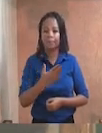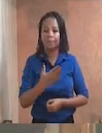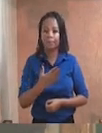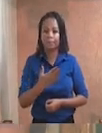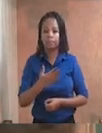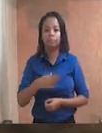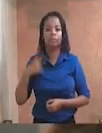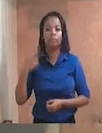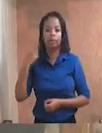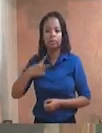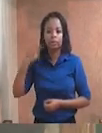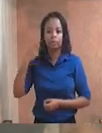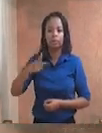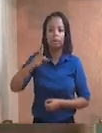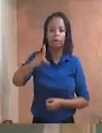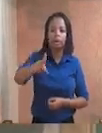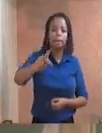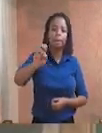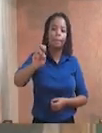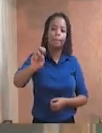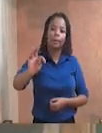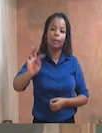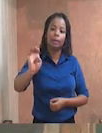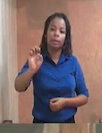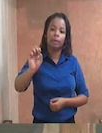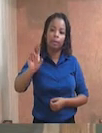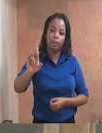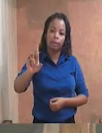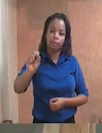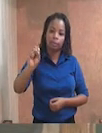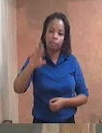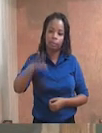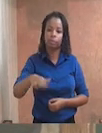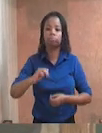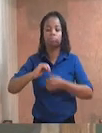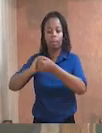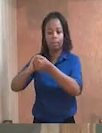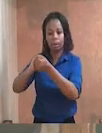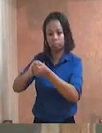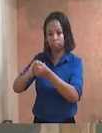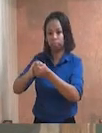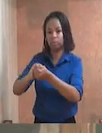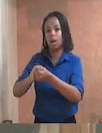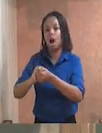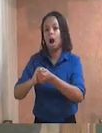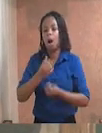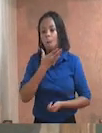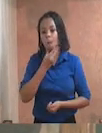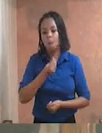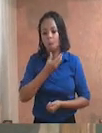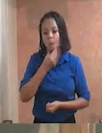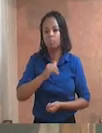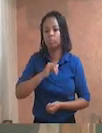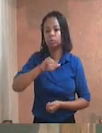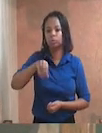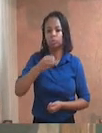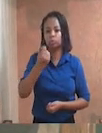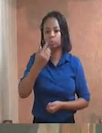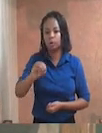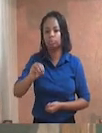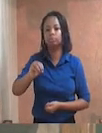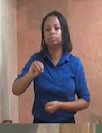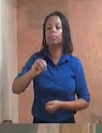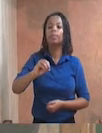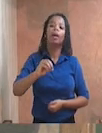vereador Miriam, Peterson Teixeira da Silva, consignando moção de aplausos ao ilustríssimo senhor João Henrique Lines